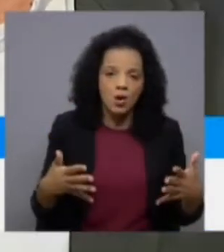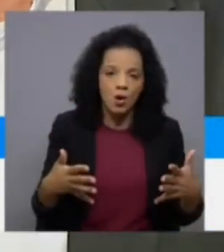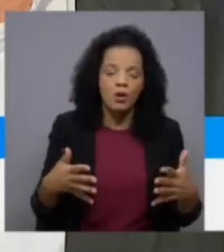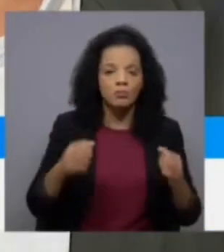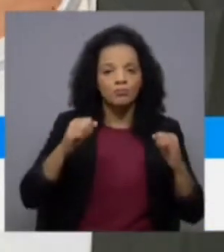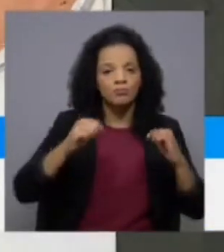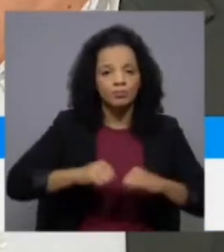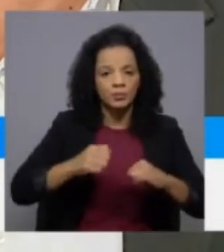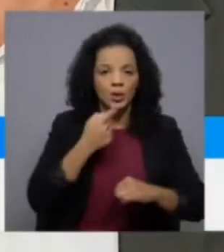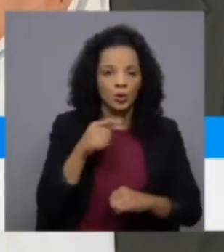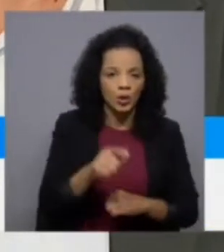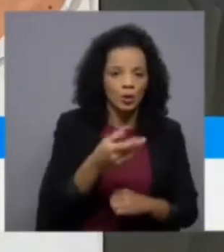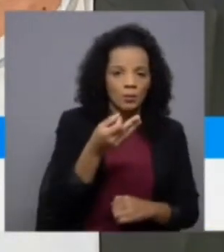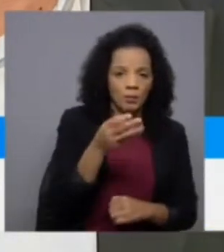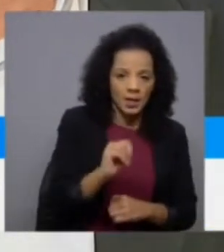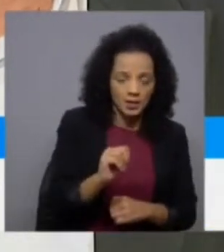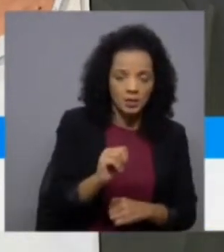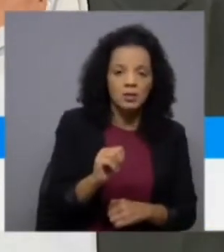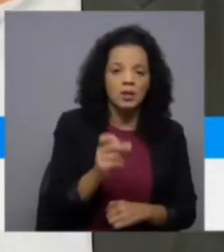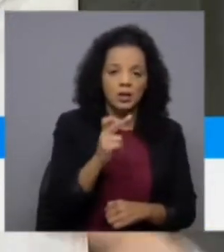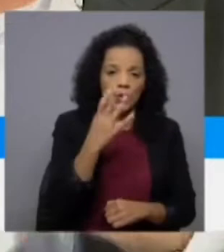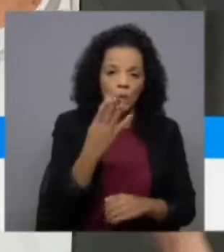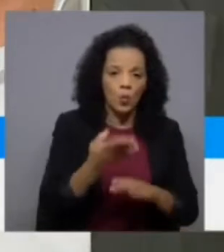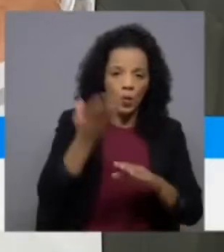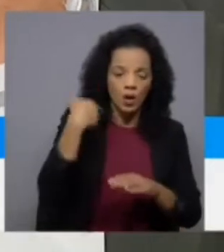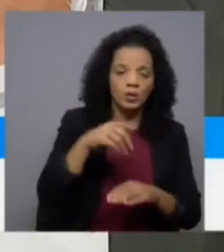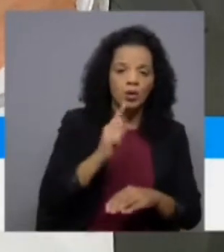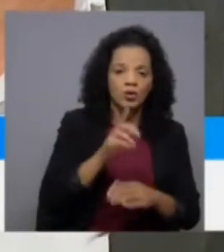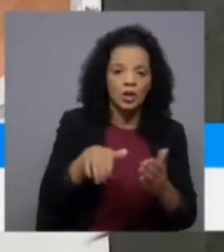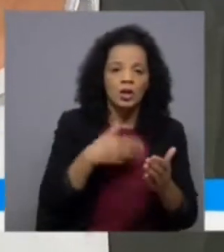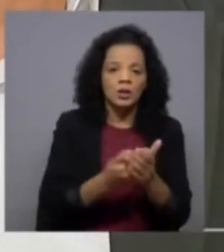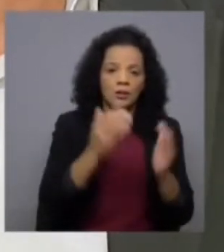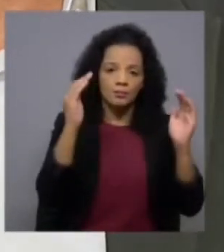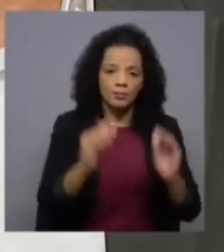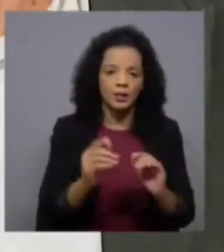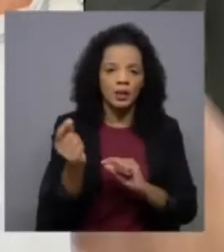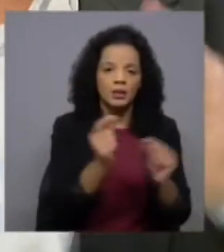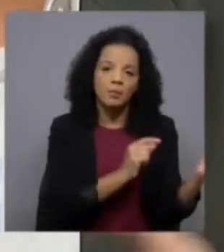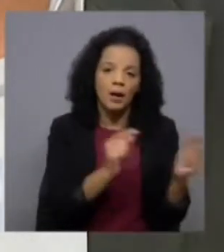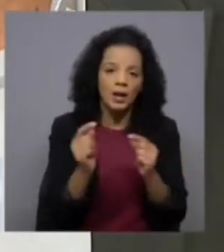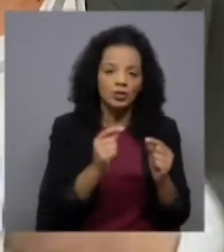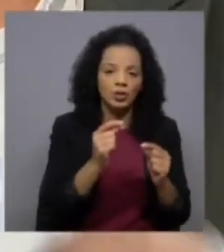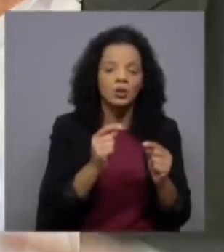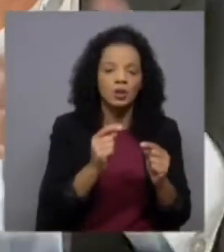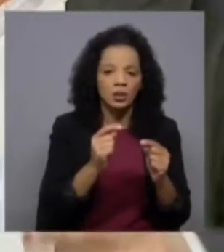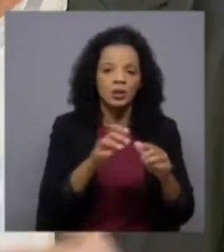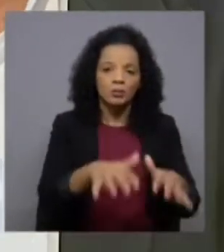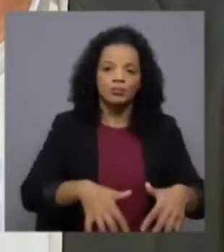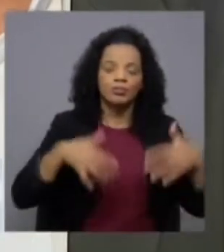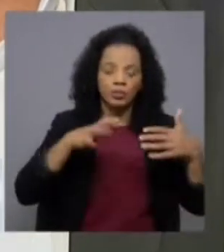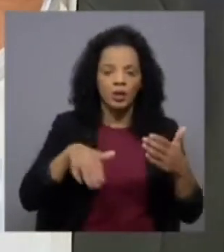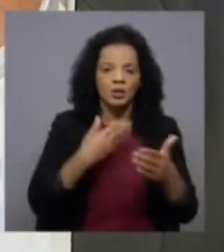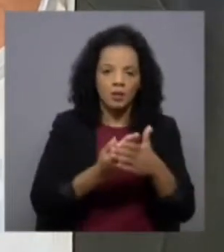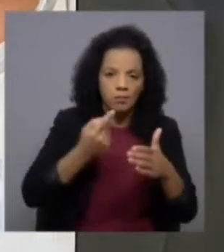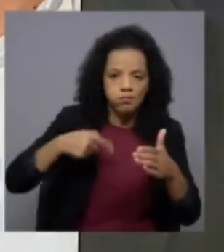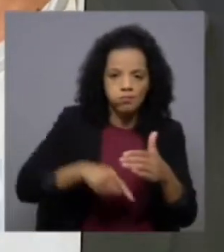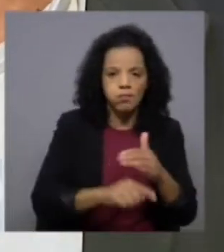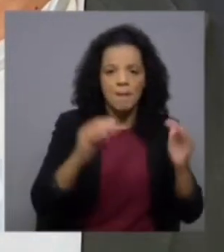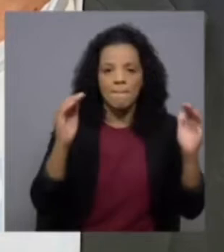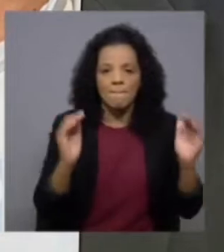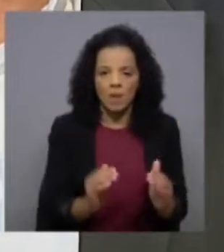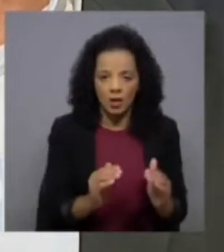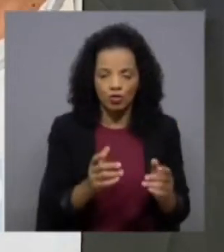entre o Rui Rio e o PS nesta legislatura foi para diminuir os debates parlamentares diminuir o grau de escrutínio sobre